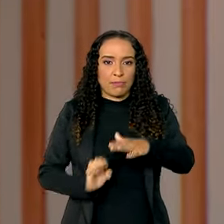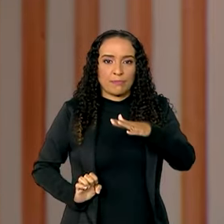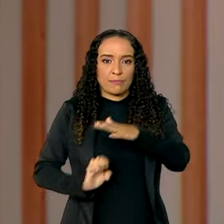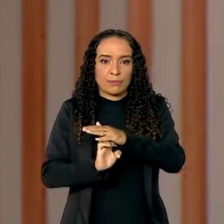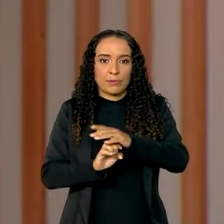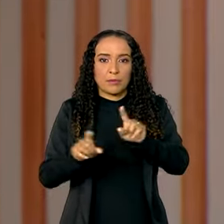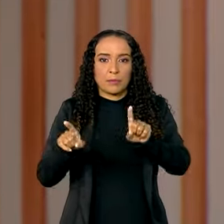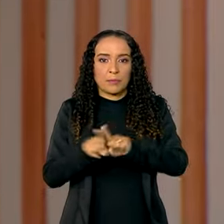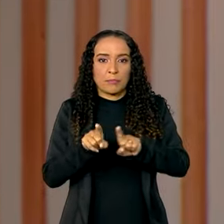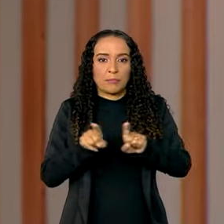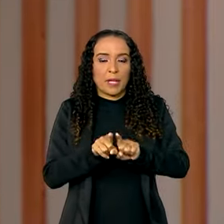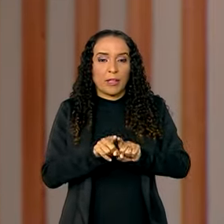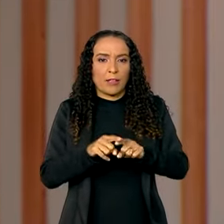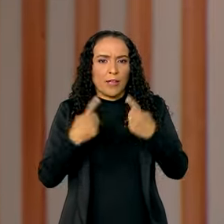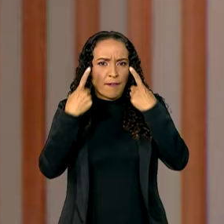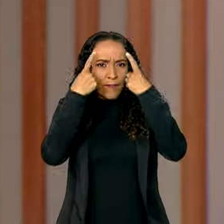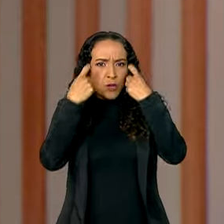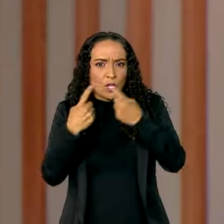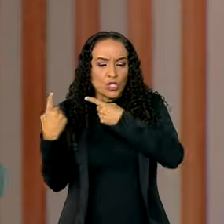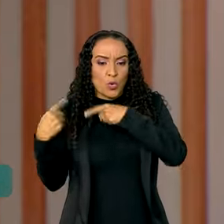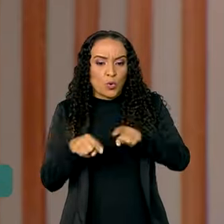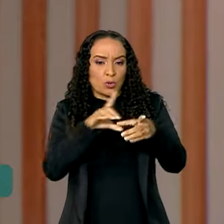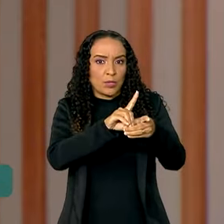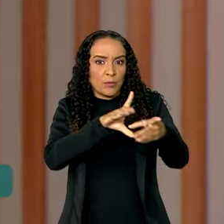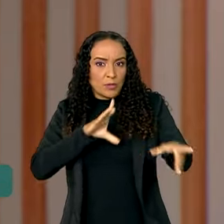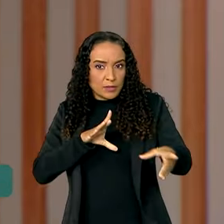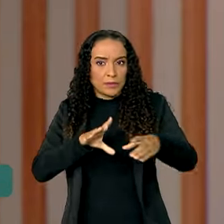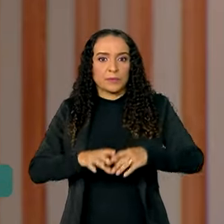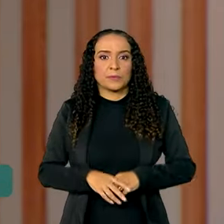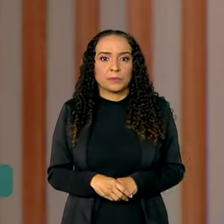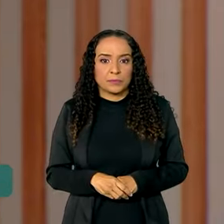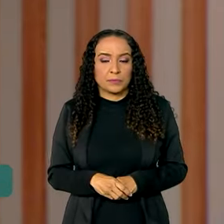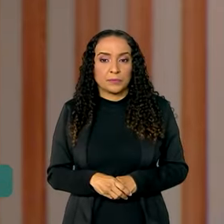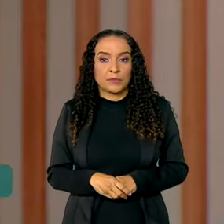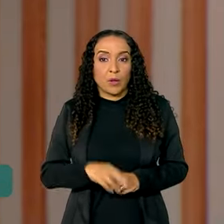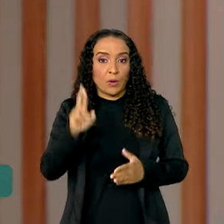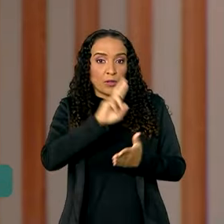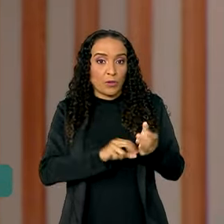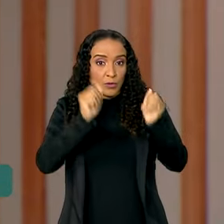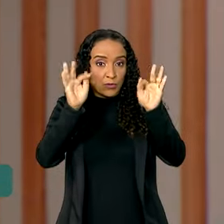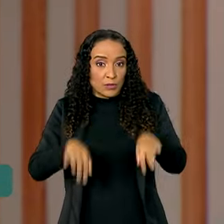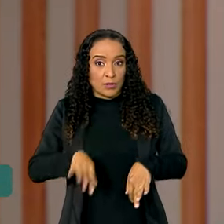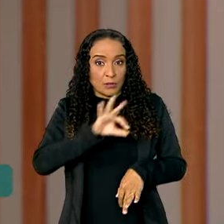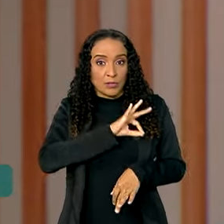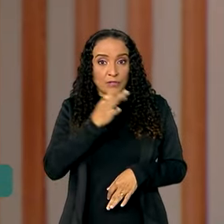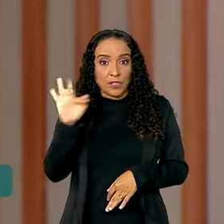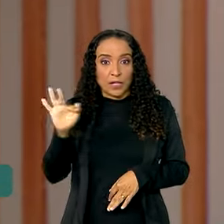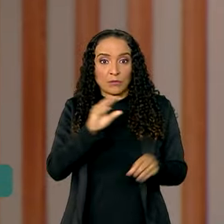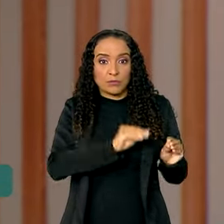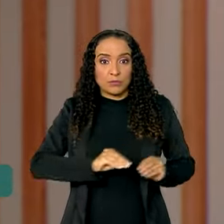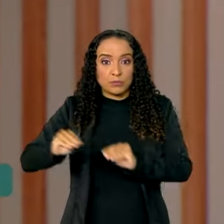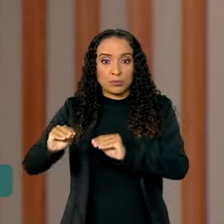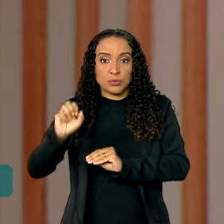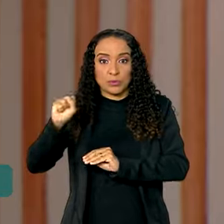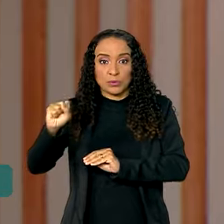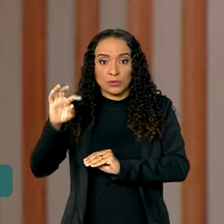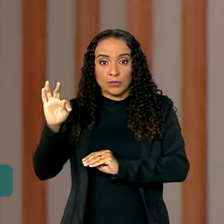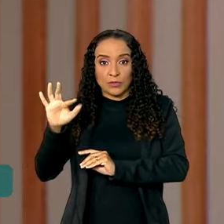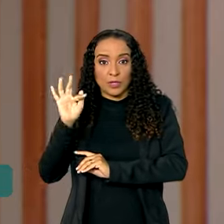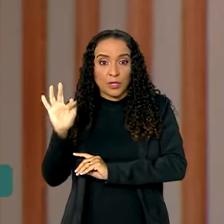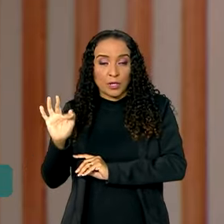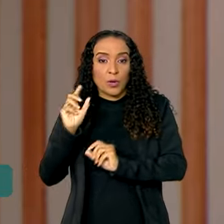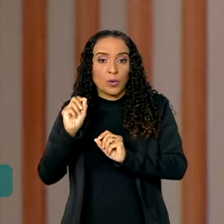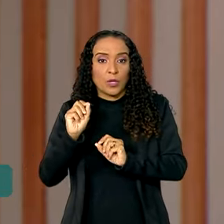e abolição violenta do Estado Democrático de Direito. O relatório final da PF foi encaminhado ao Supremo Tribunal